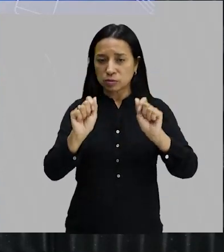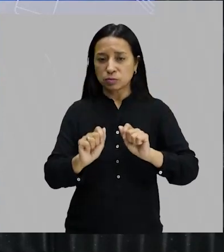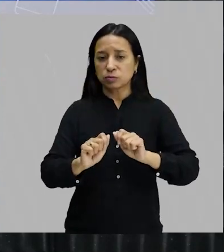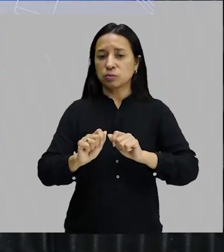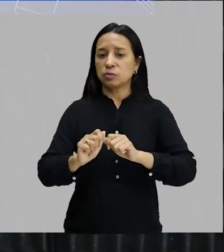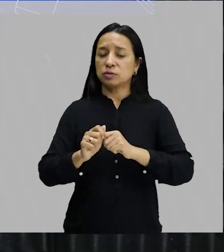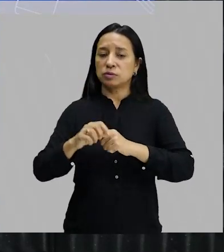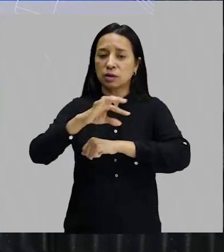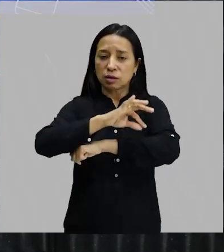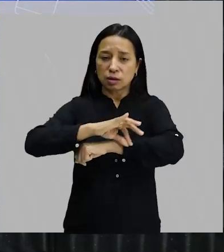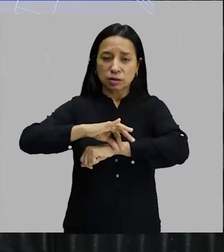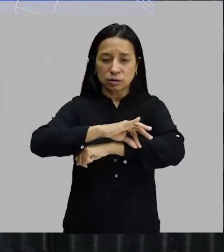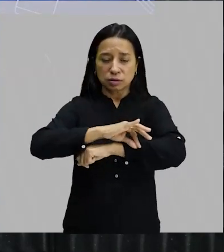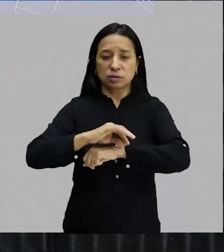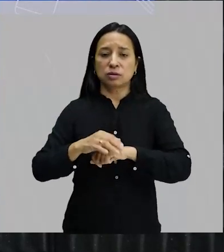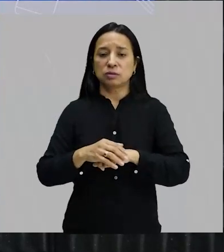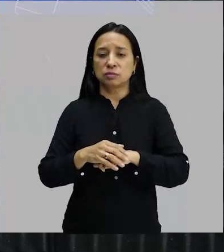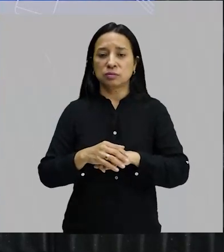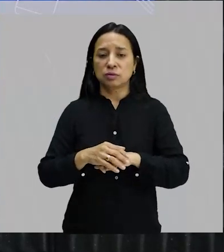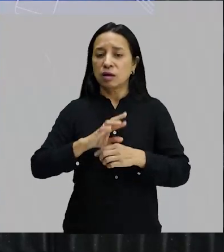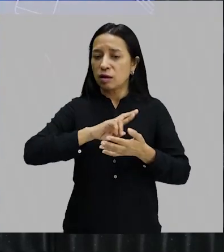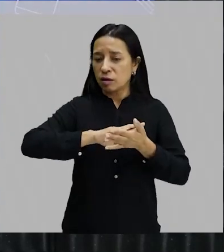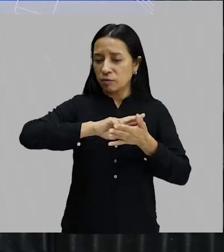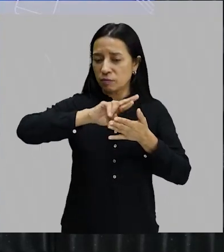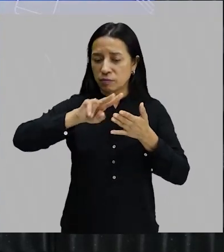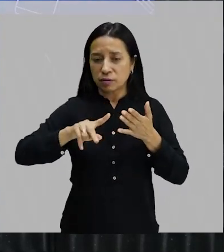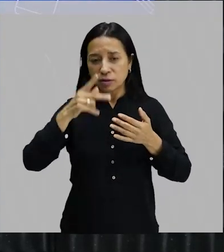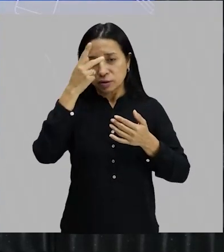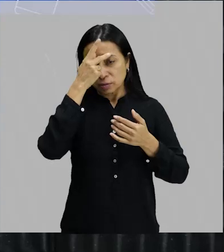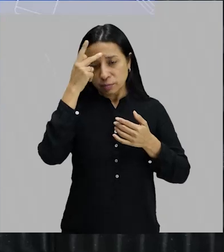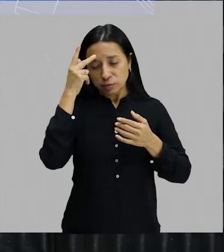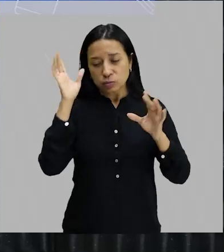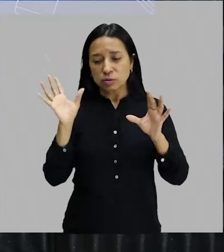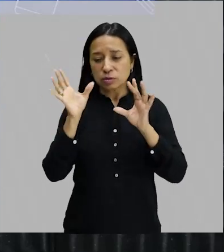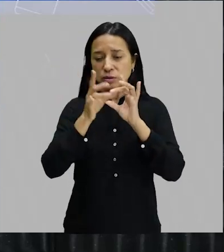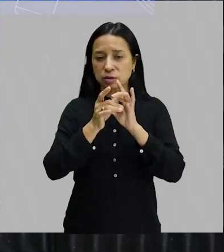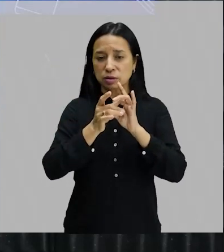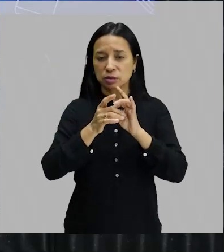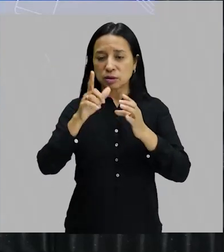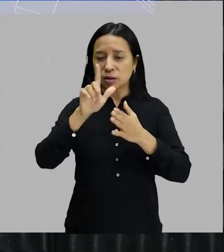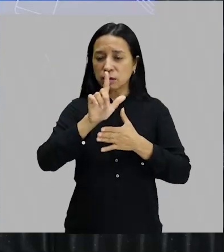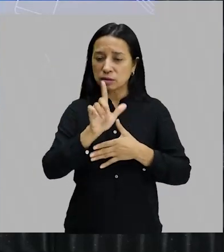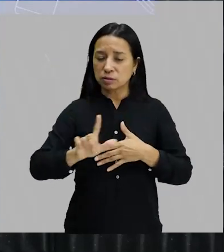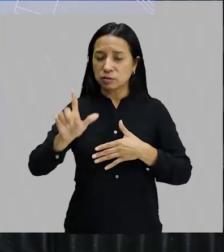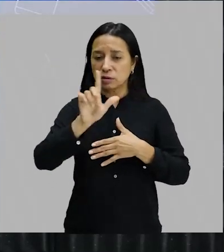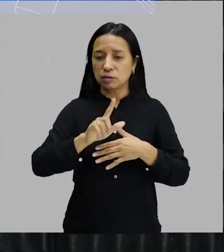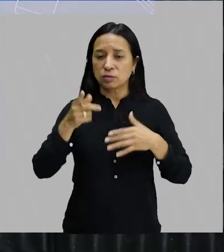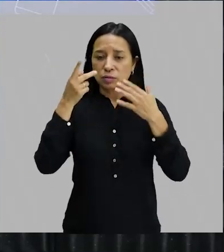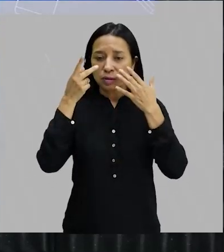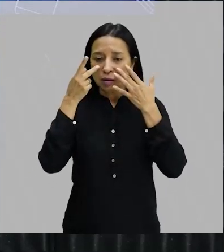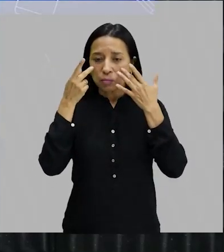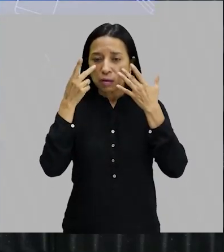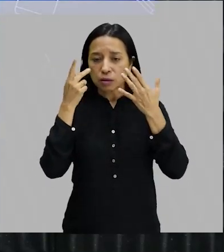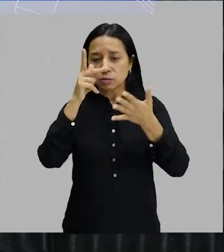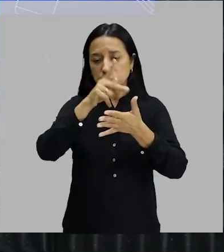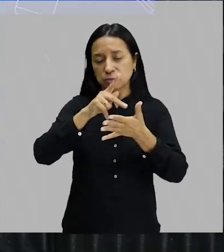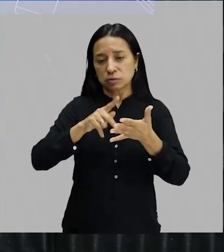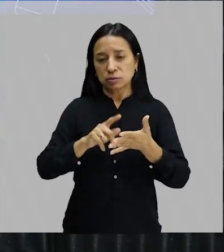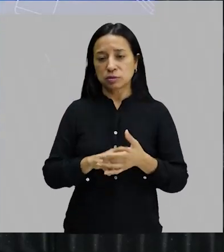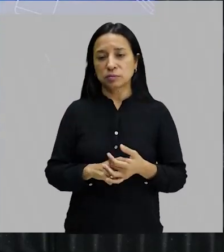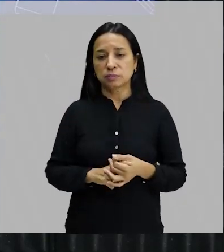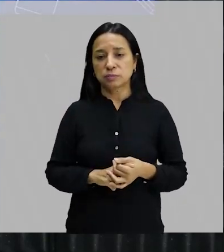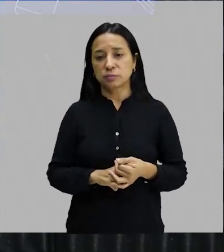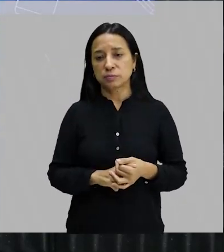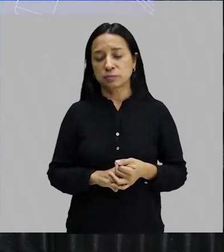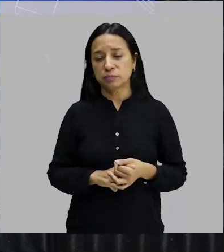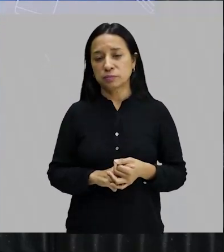arquitetos e uma gama de pessoas ligadas à literatura, poesia, entre outras coisas. O Brecheret talvez tenha sido